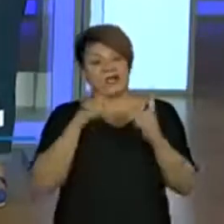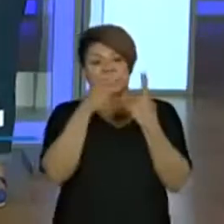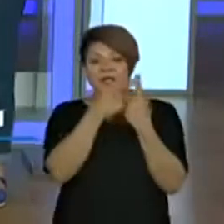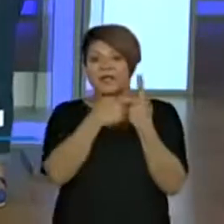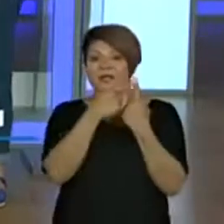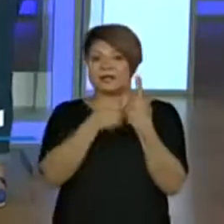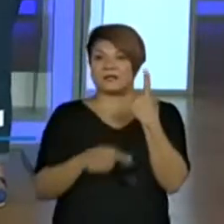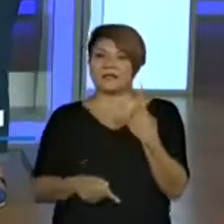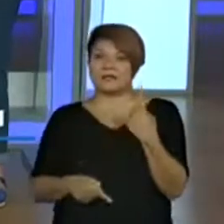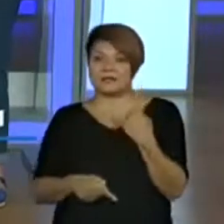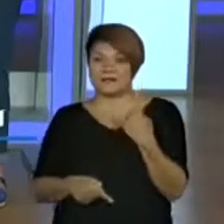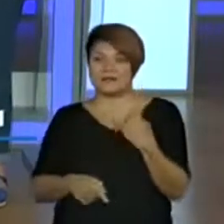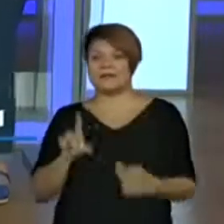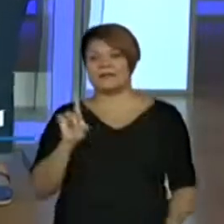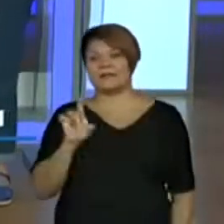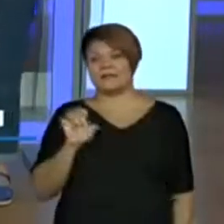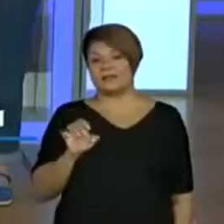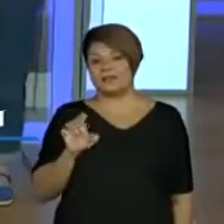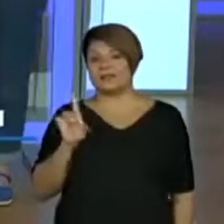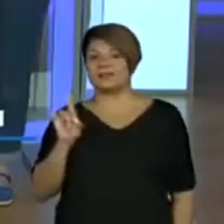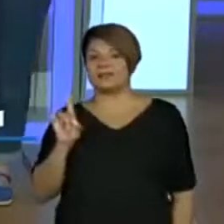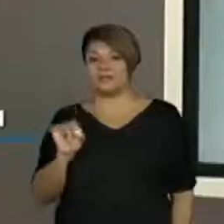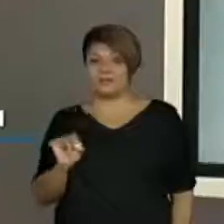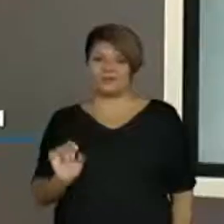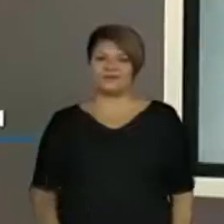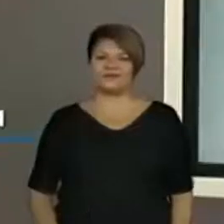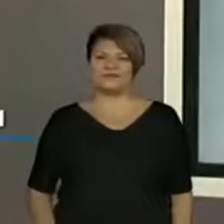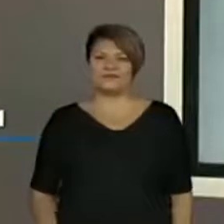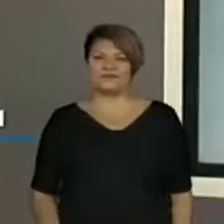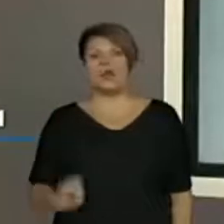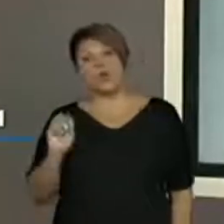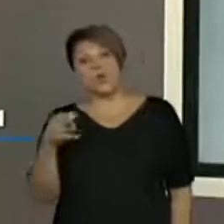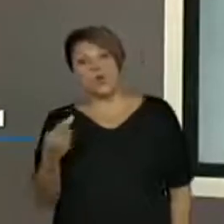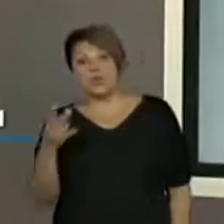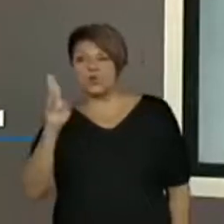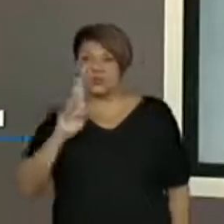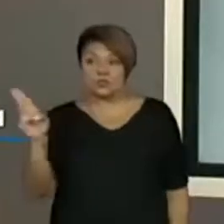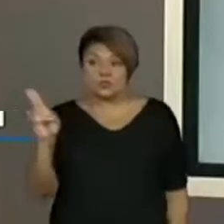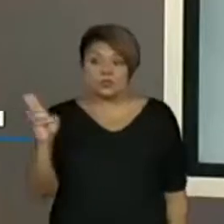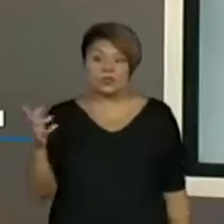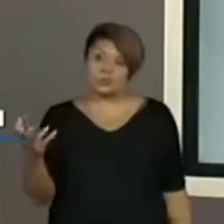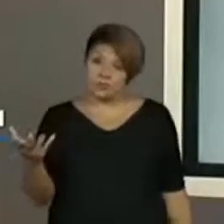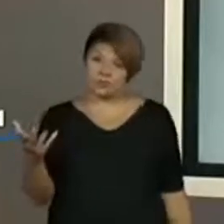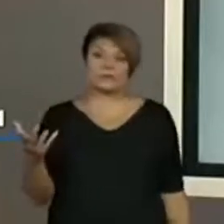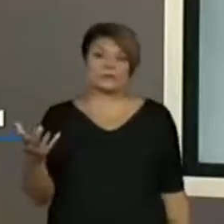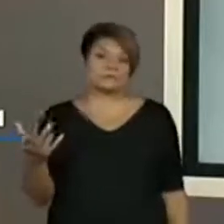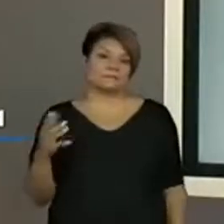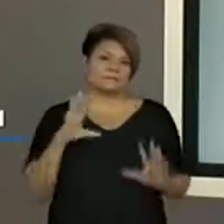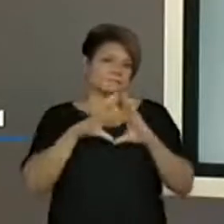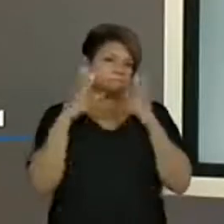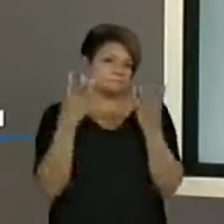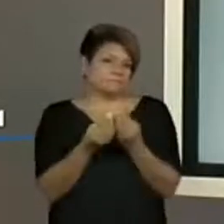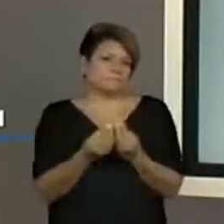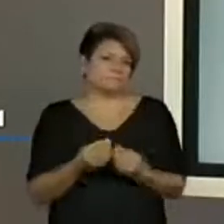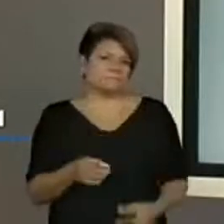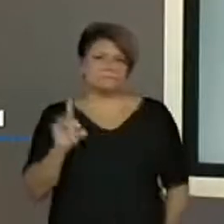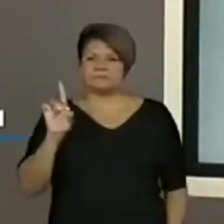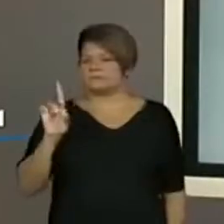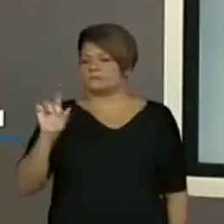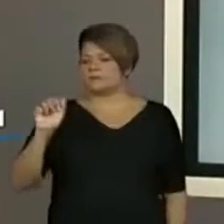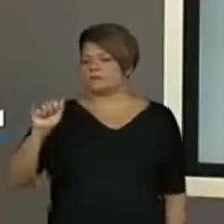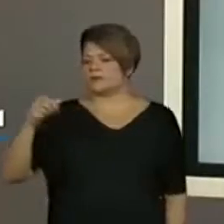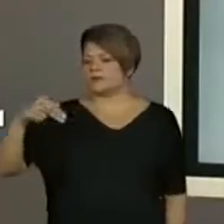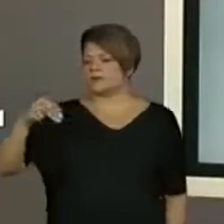o D do Tadeu. Sim. E se eu tiver o nome de alguém na família que tem a letra D, por exemplo, Daniel